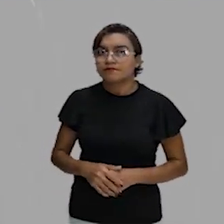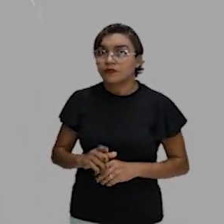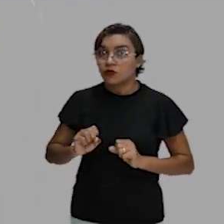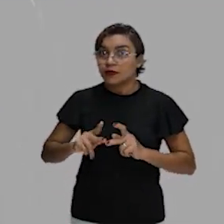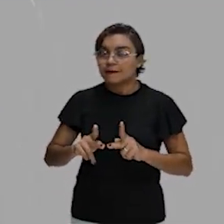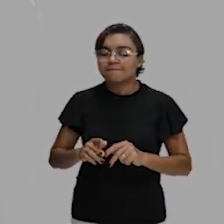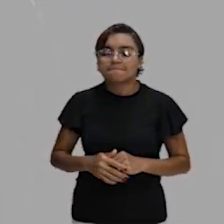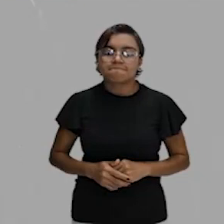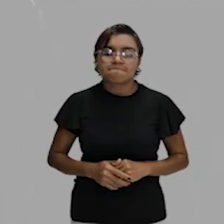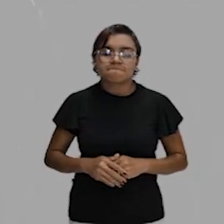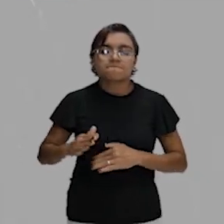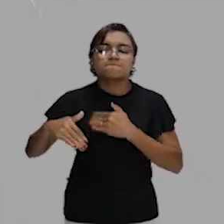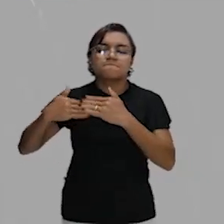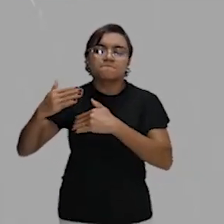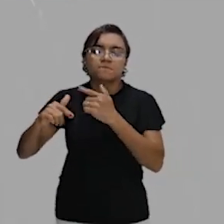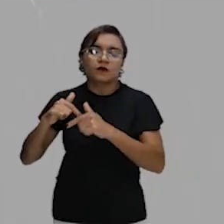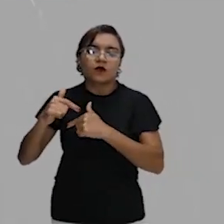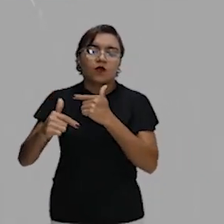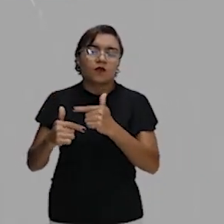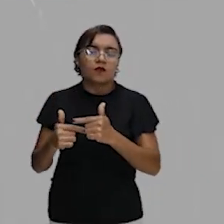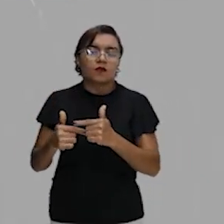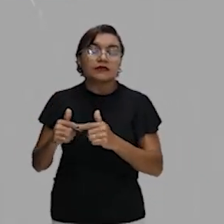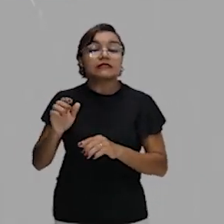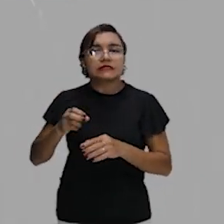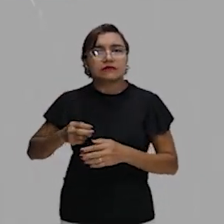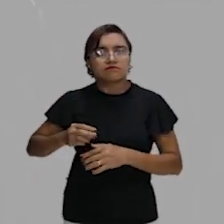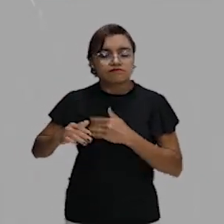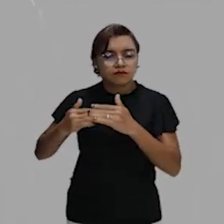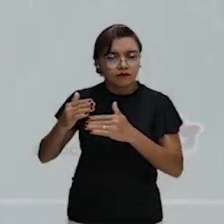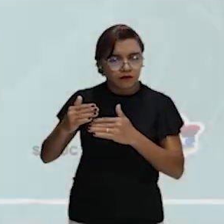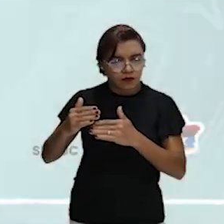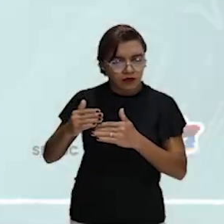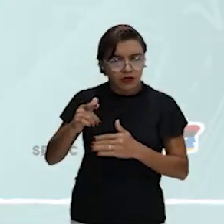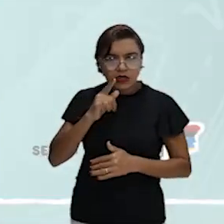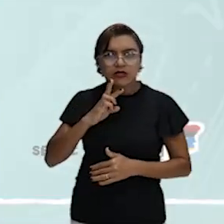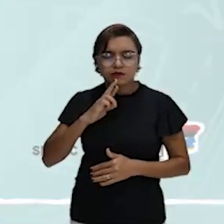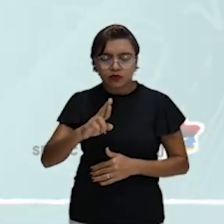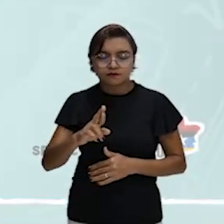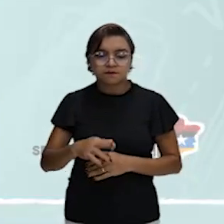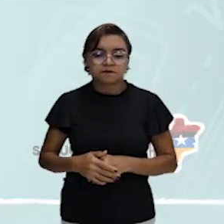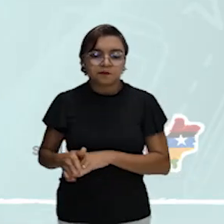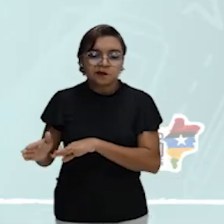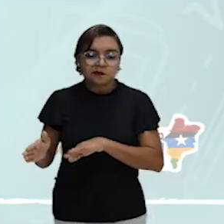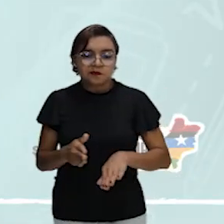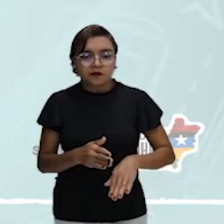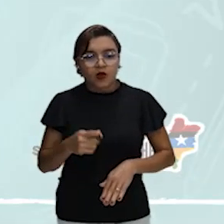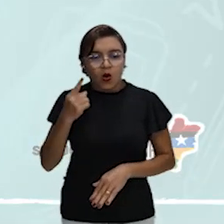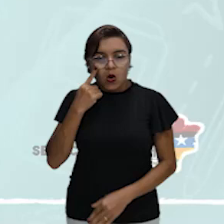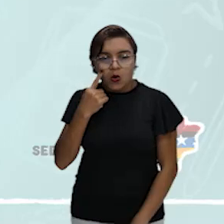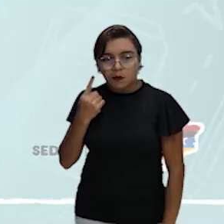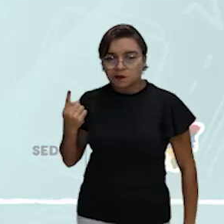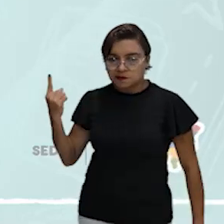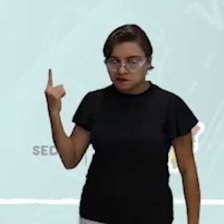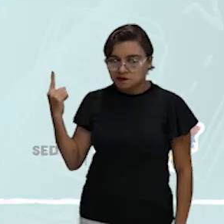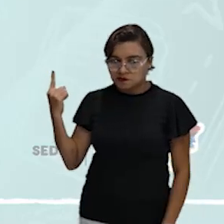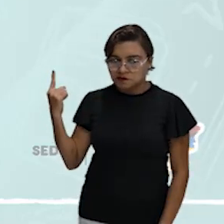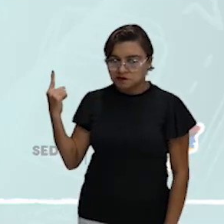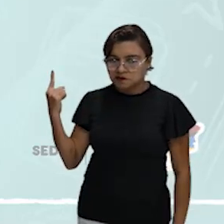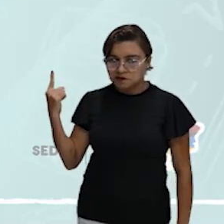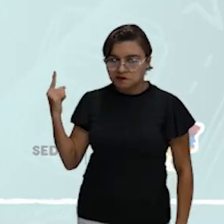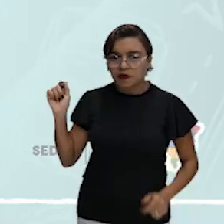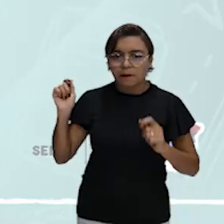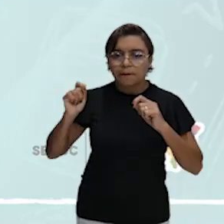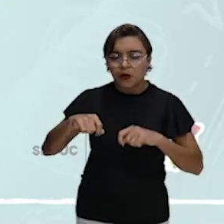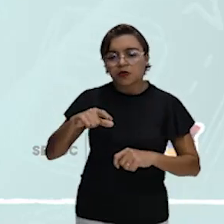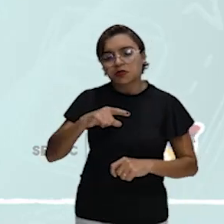Beleza? Então, vamos evoluir para a questão, galera. Então, o nosso gabarito aí, galera, as chuvas ácidas podem ter